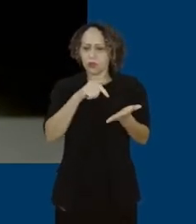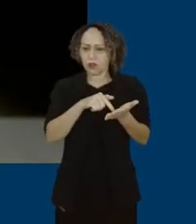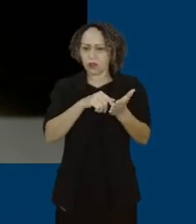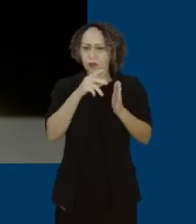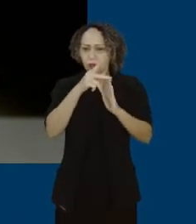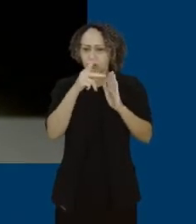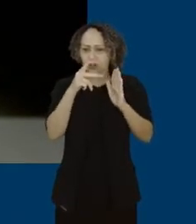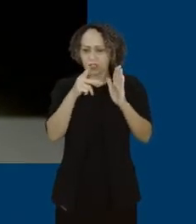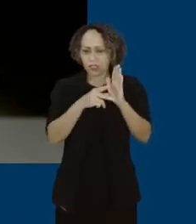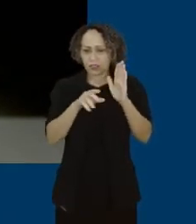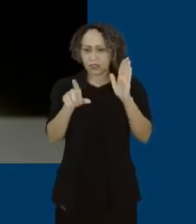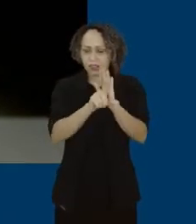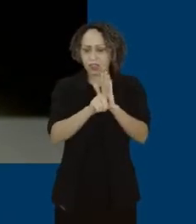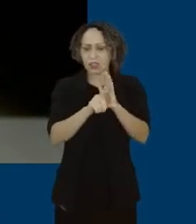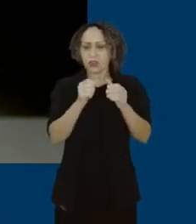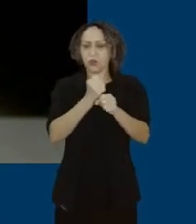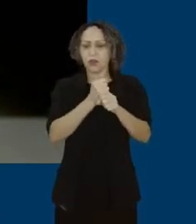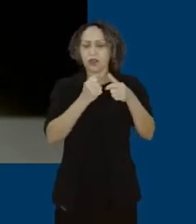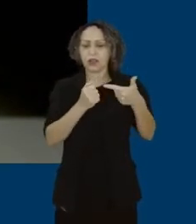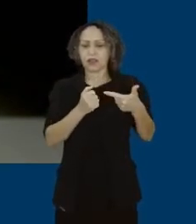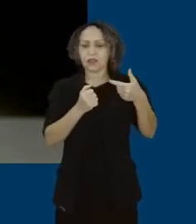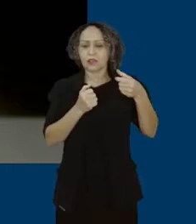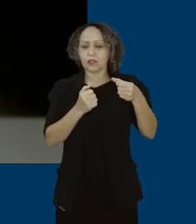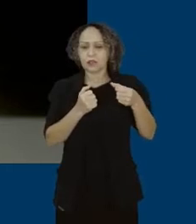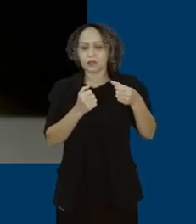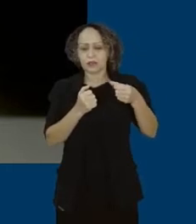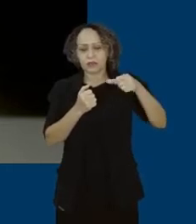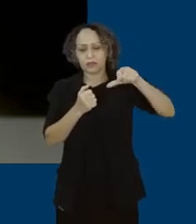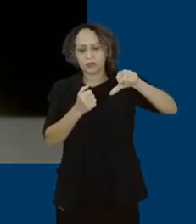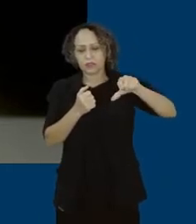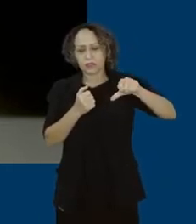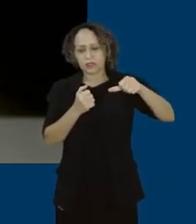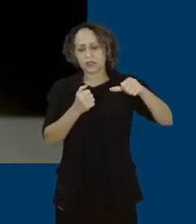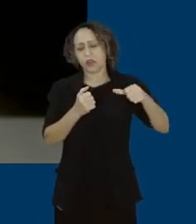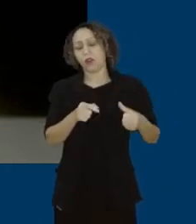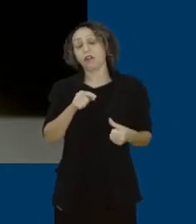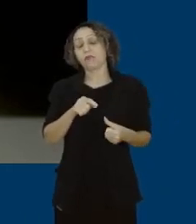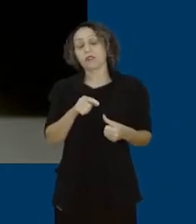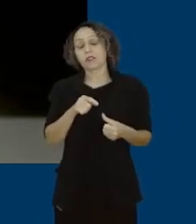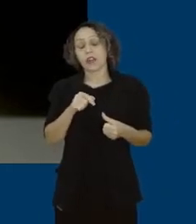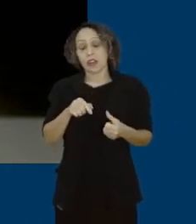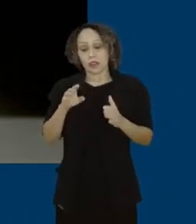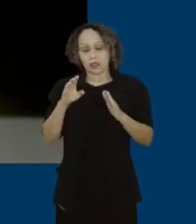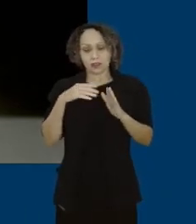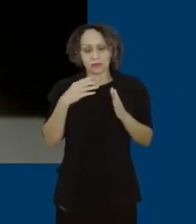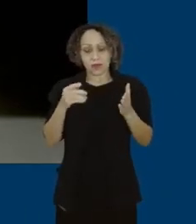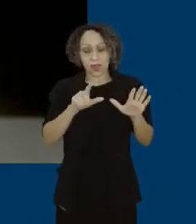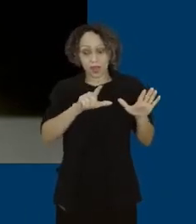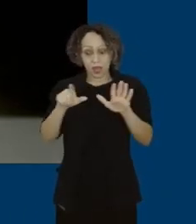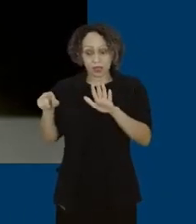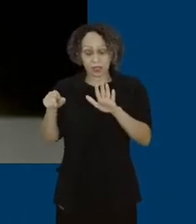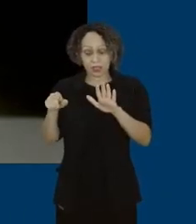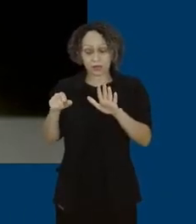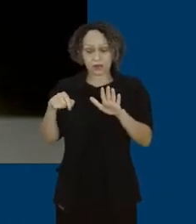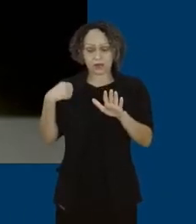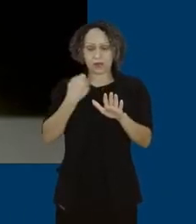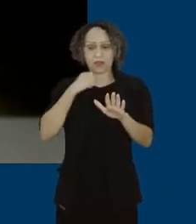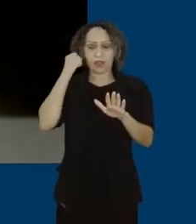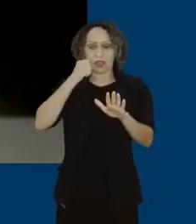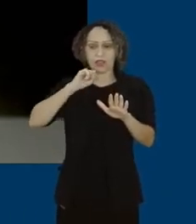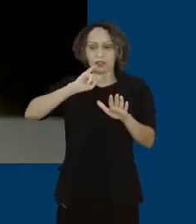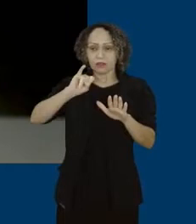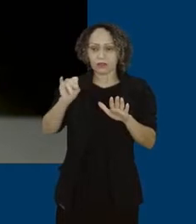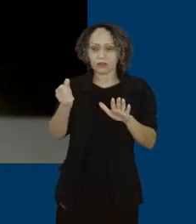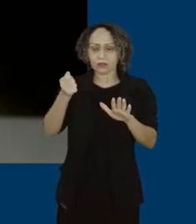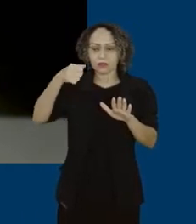e ele está no Senado. A notícia boa é que essa semana foi colocada em pauta pelo nosso senador Jacques Wagner, a